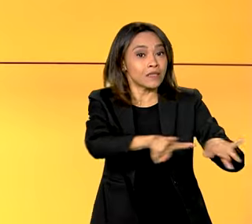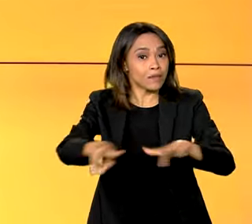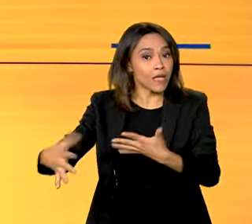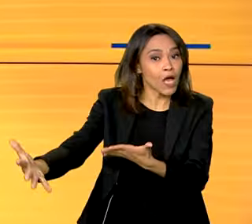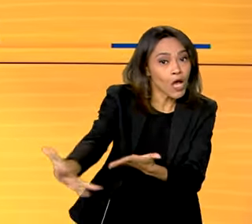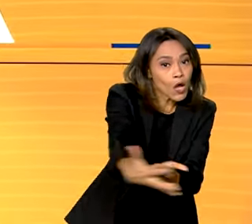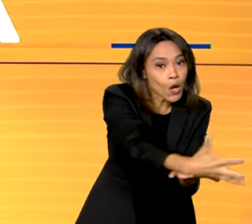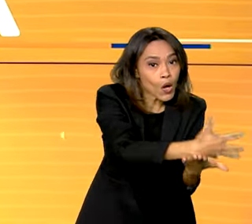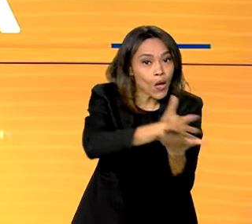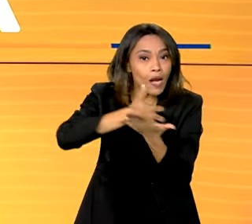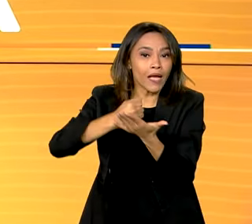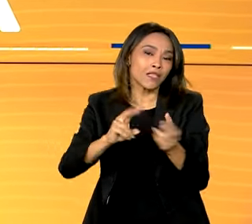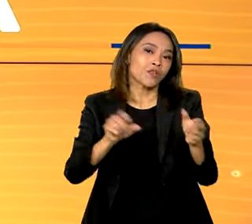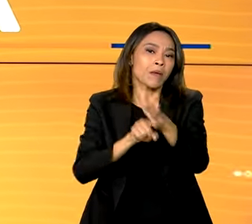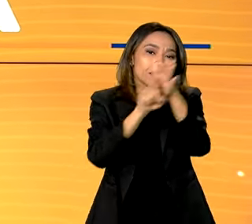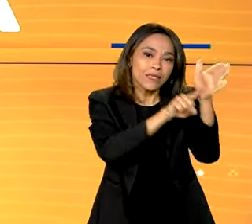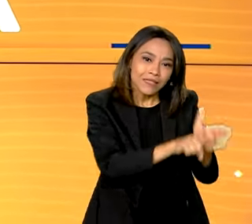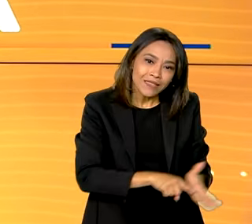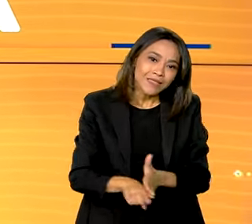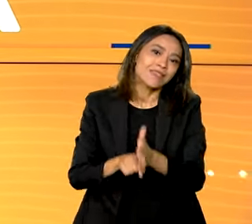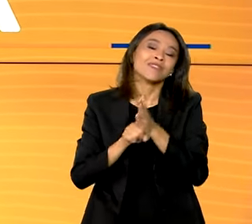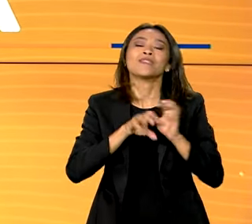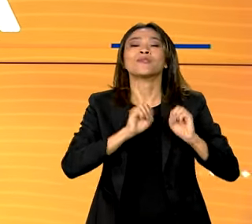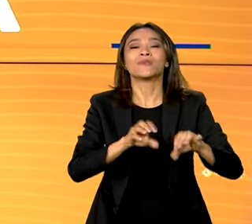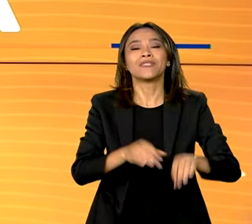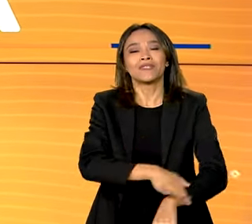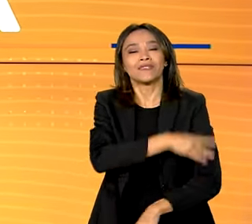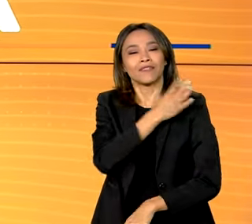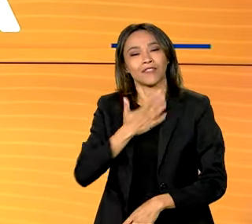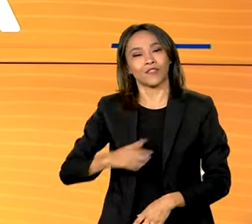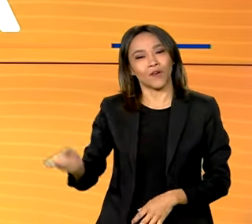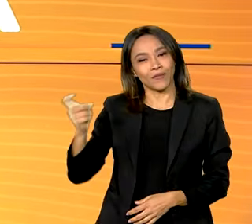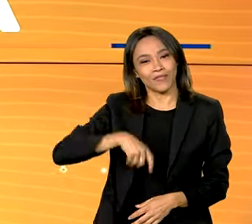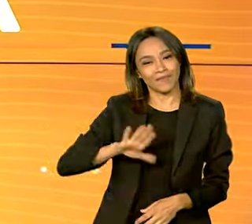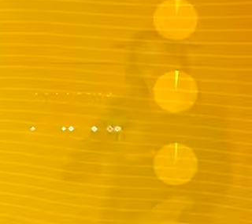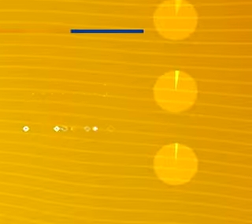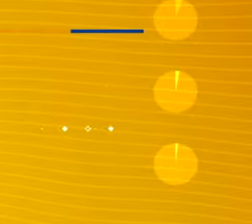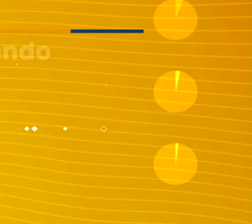etapa do Censo Escolar da Educação Básica. A gente volta já já.